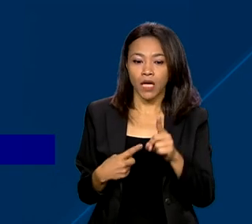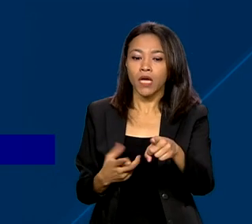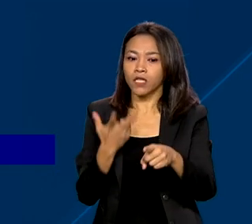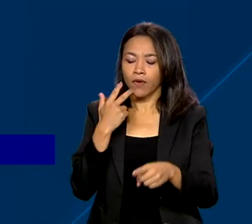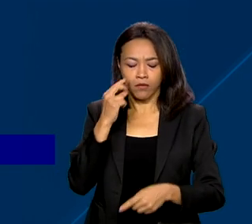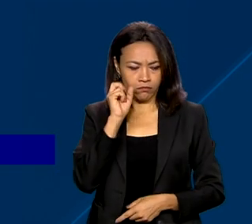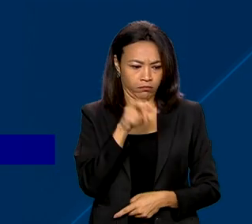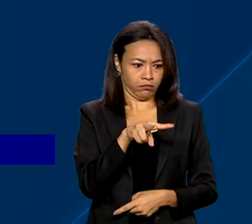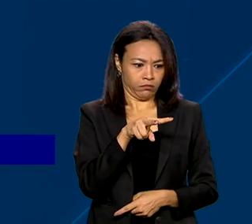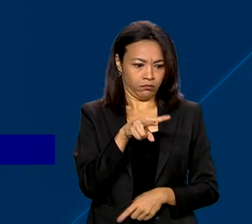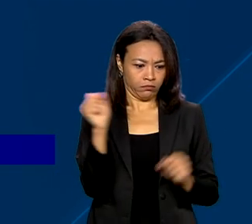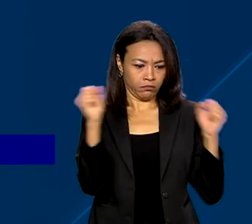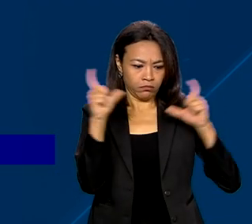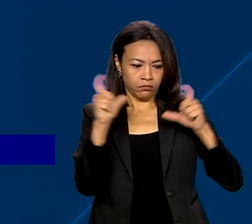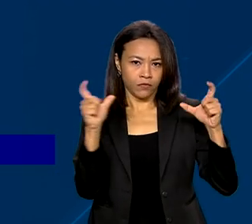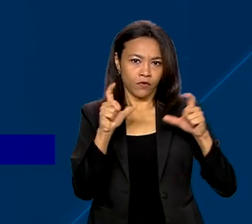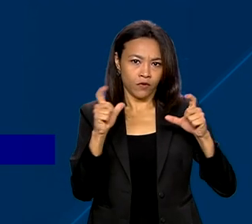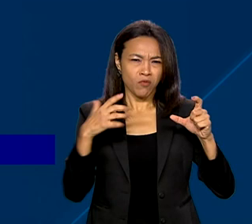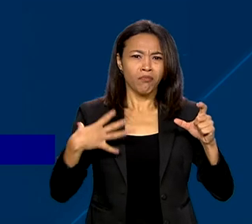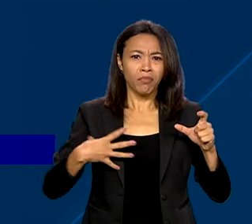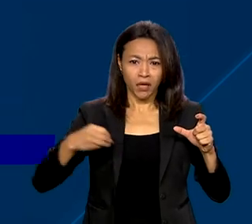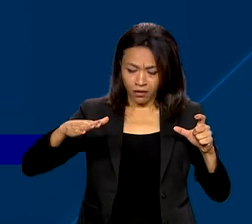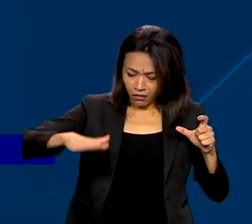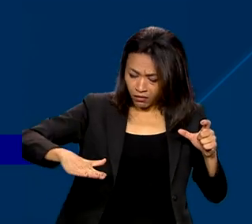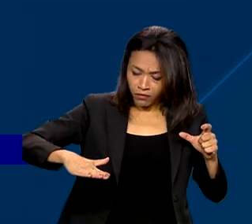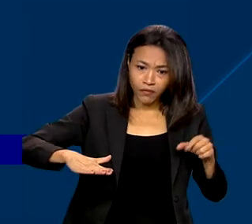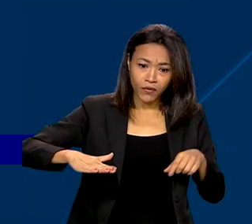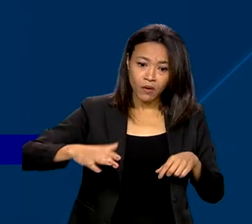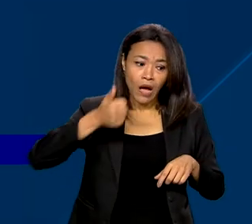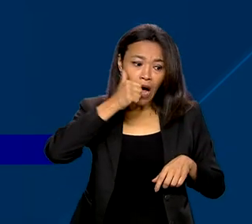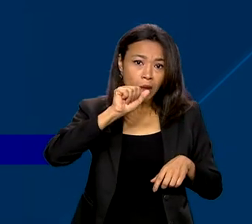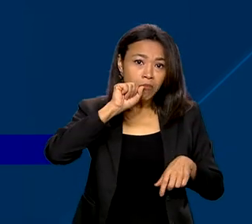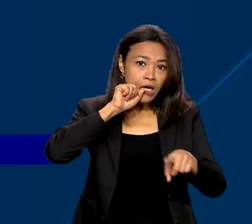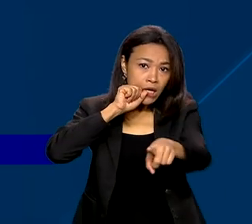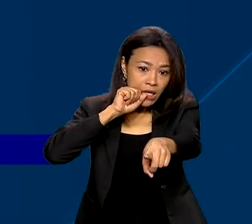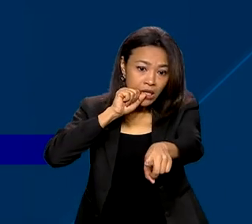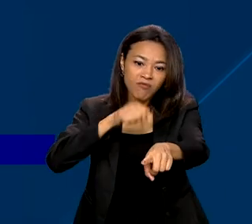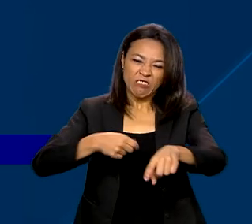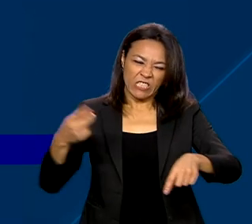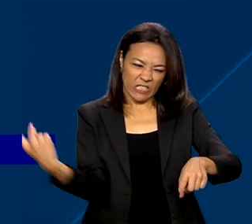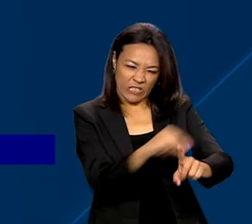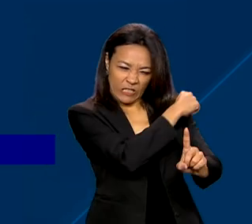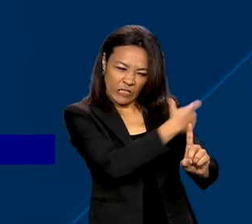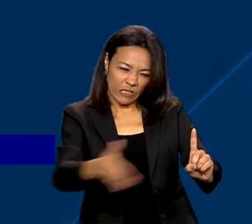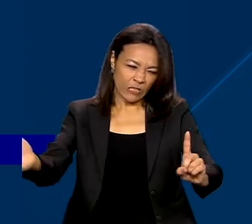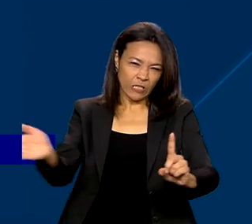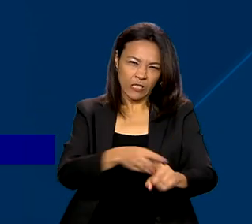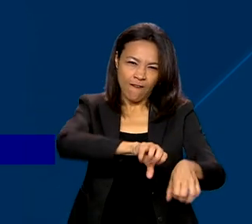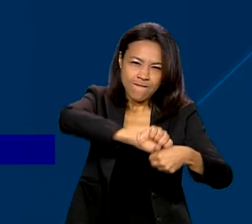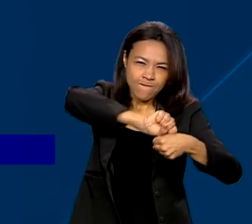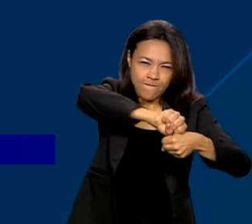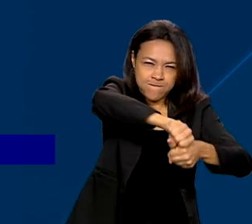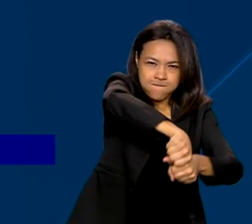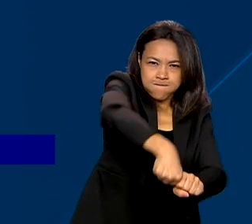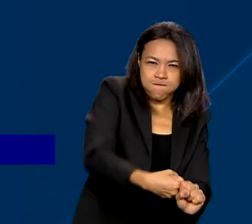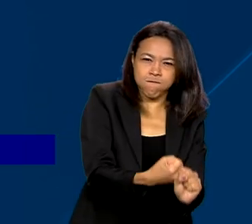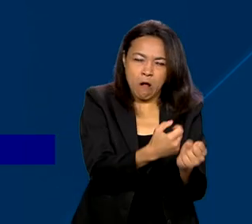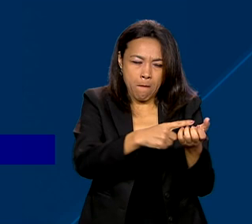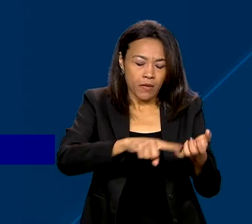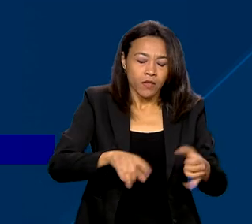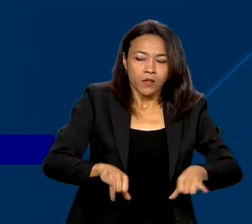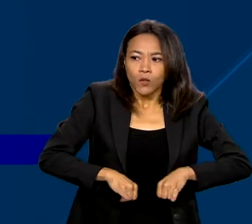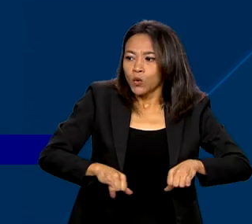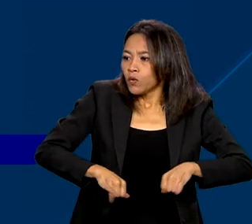presenciado, na época, ainda crianças, a mãe ser submetida a sessões de tortura, além de terem